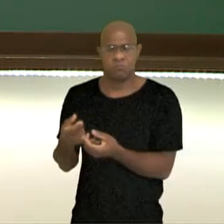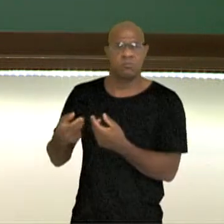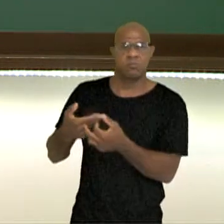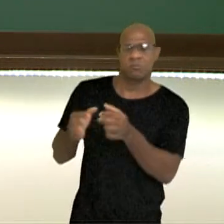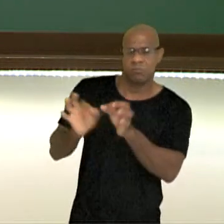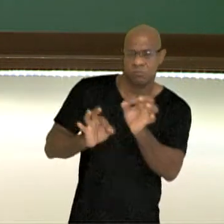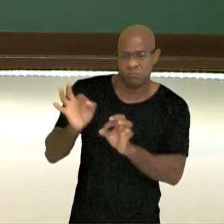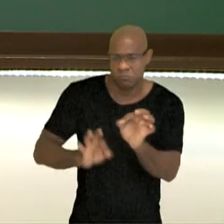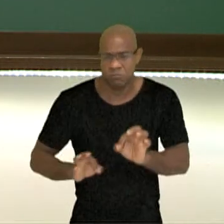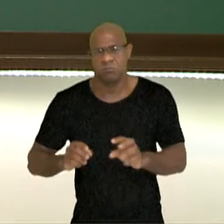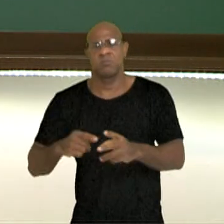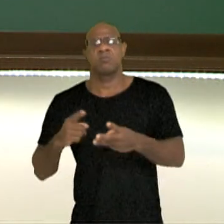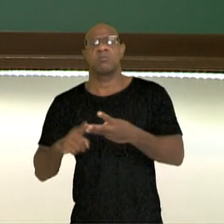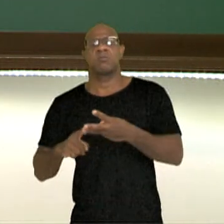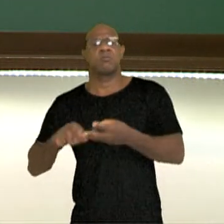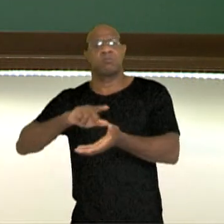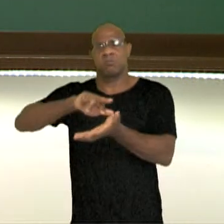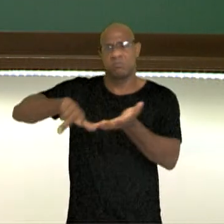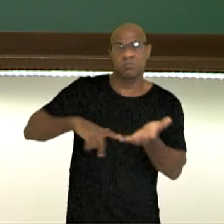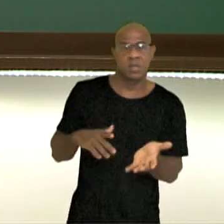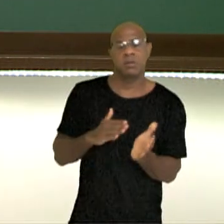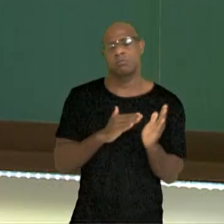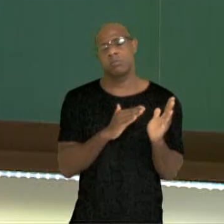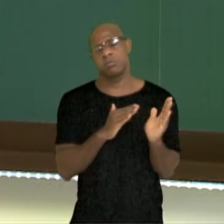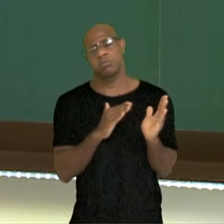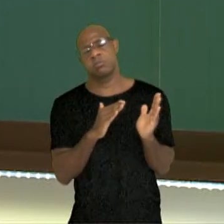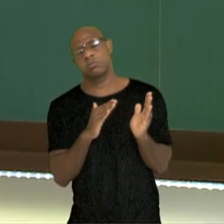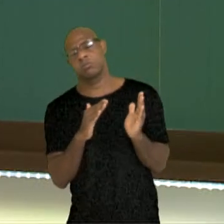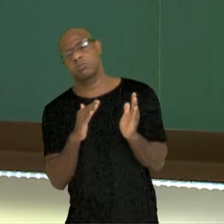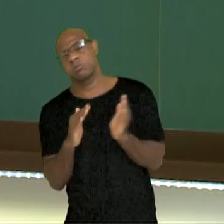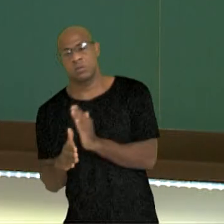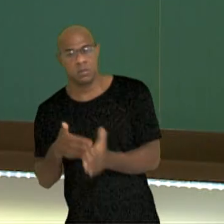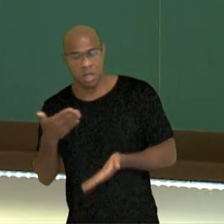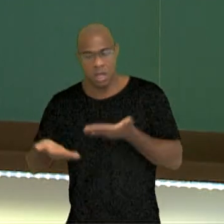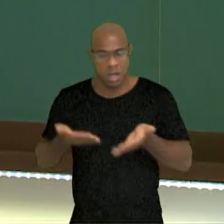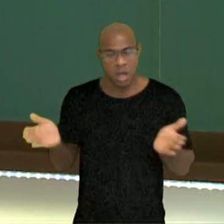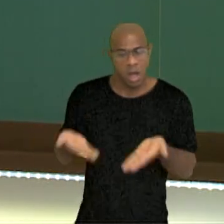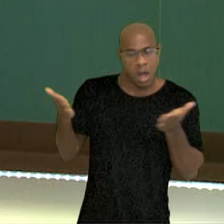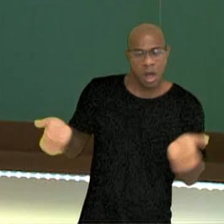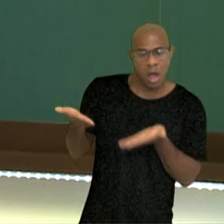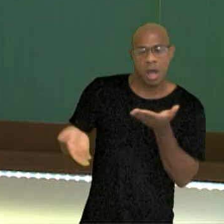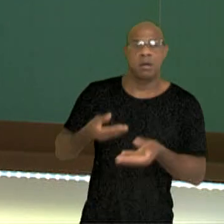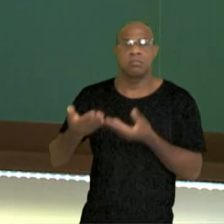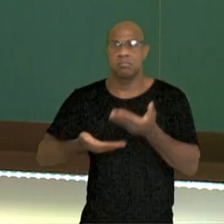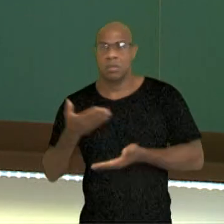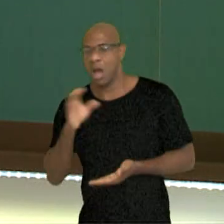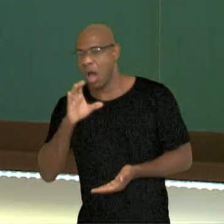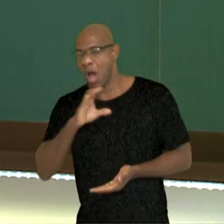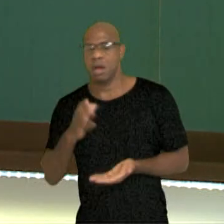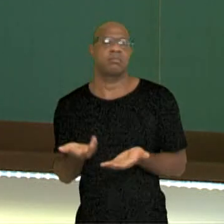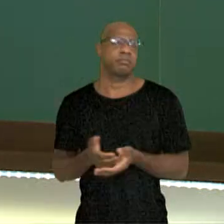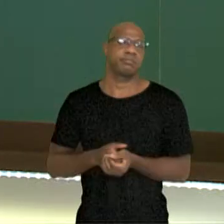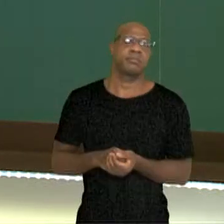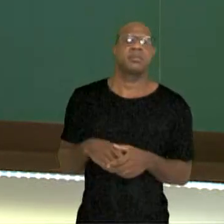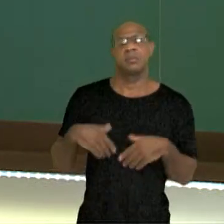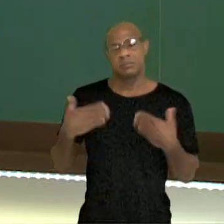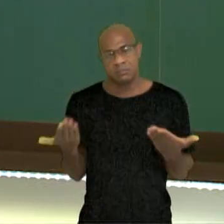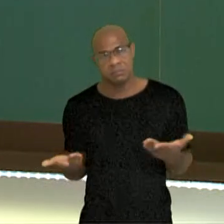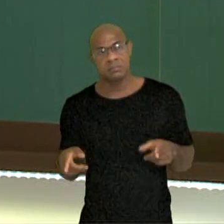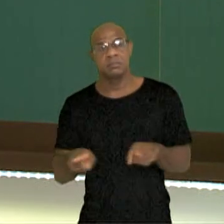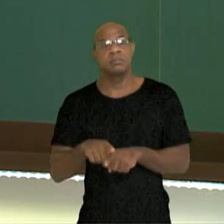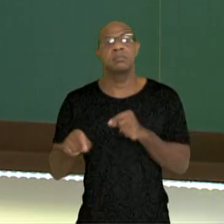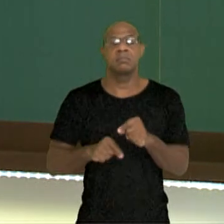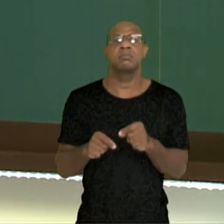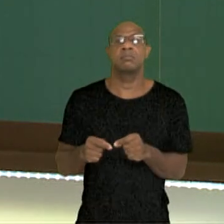Protecionista, organizadora, mas que com o tempo viabilizou uma rentabilidade gigantesca e ainda com o bevislumbre do mais,